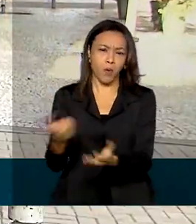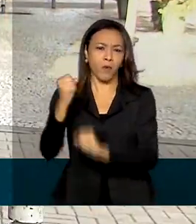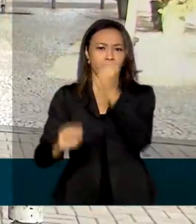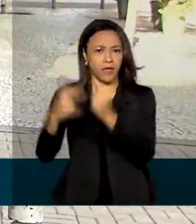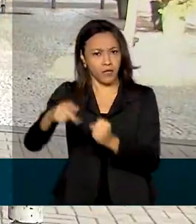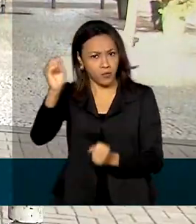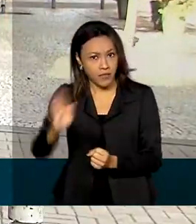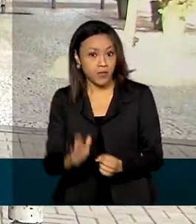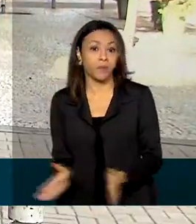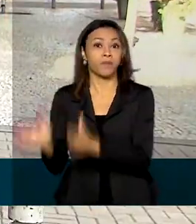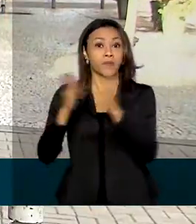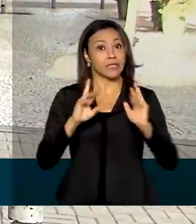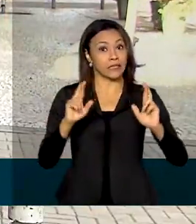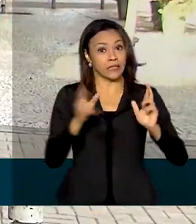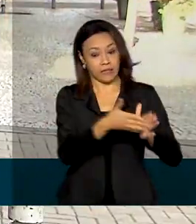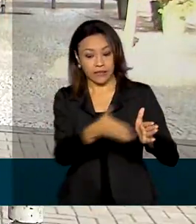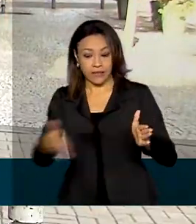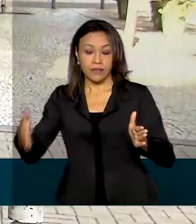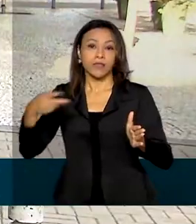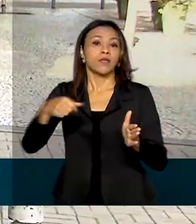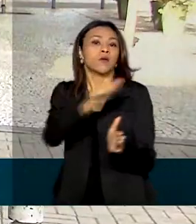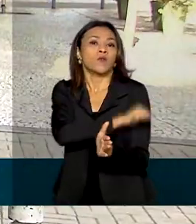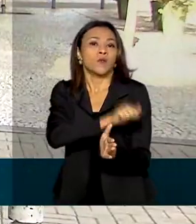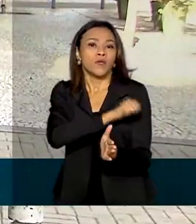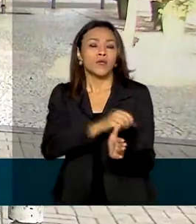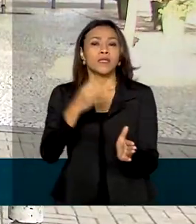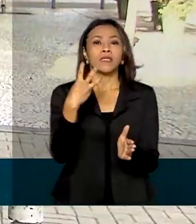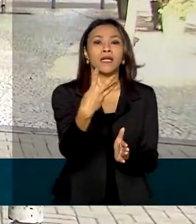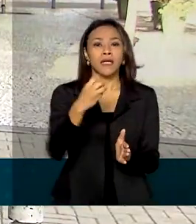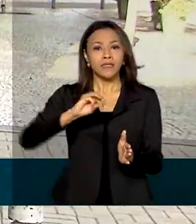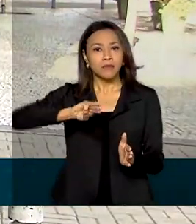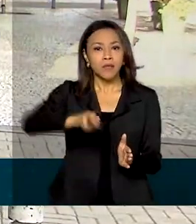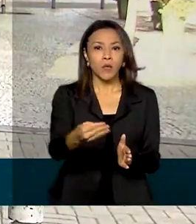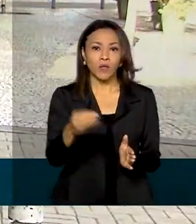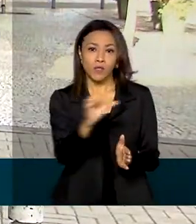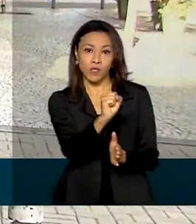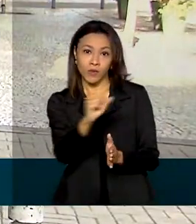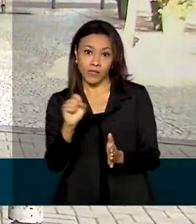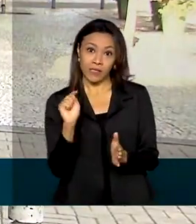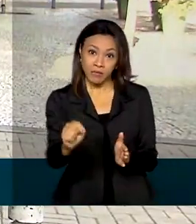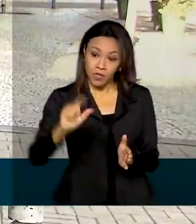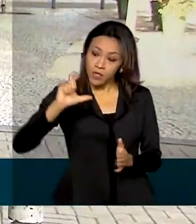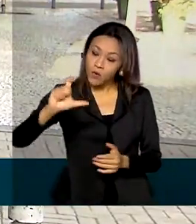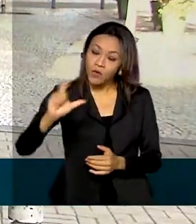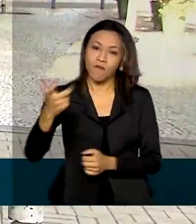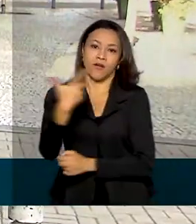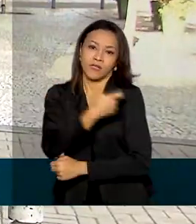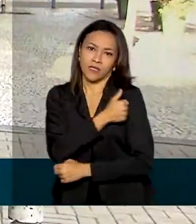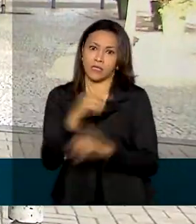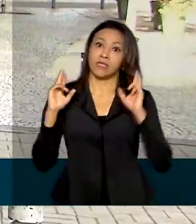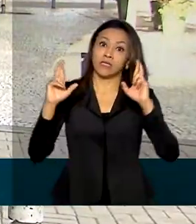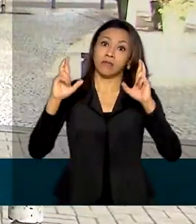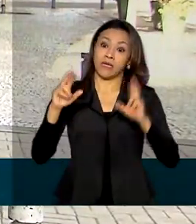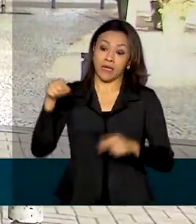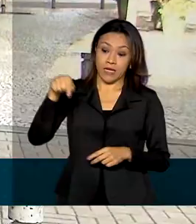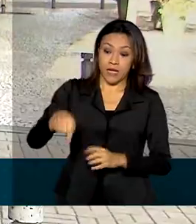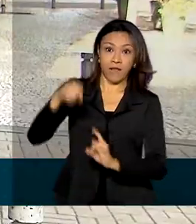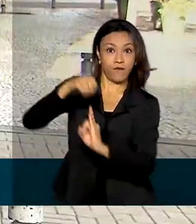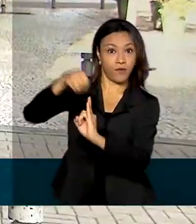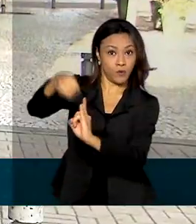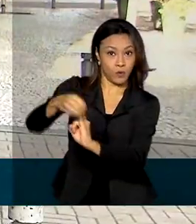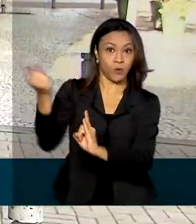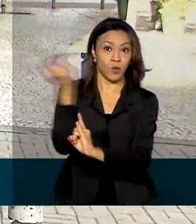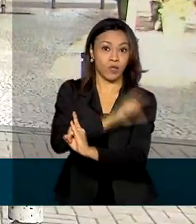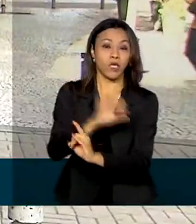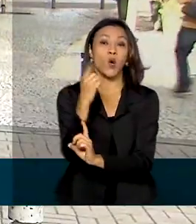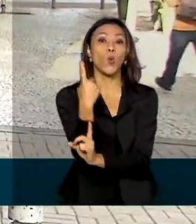sejam fabricadas, aqui no Rio de Janeiro, 3 milhões e oitocentas mil vacinas. A expectativa é que a Fiocruz chegue à marca de um